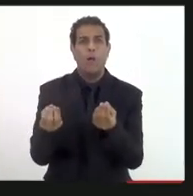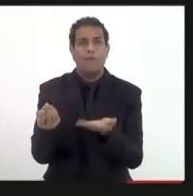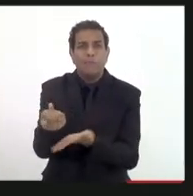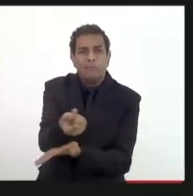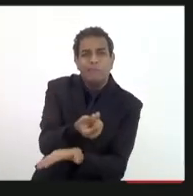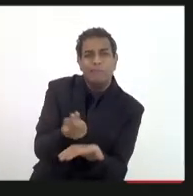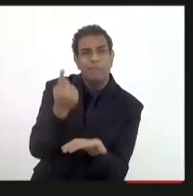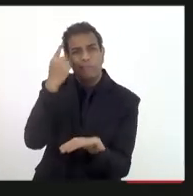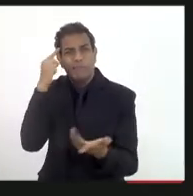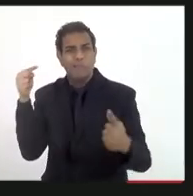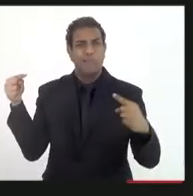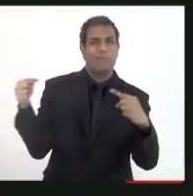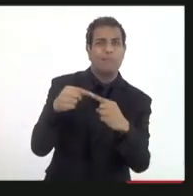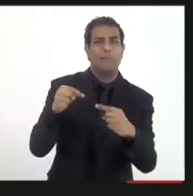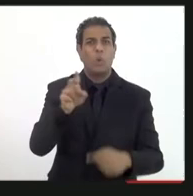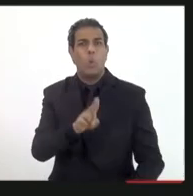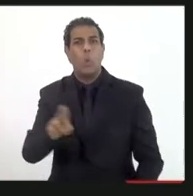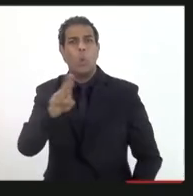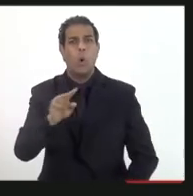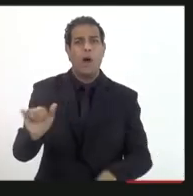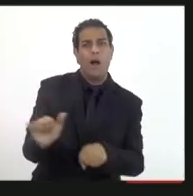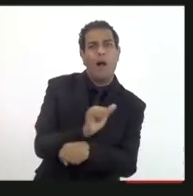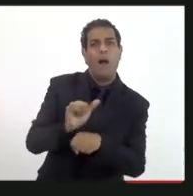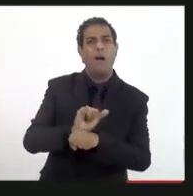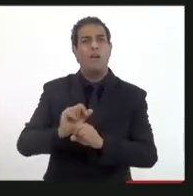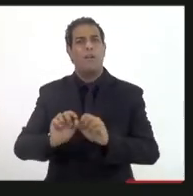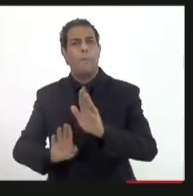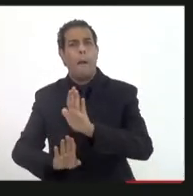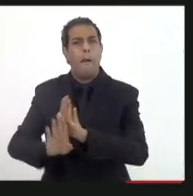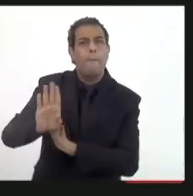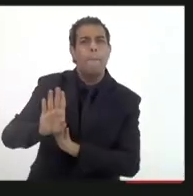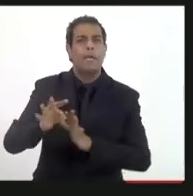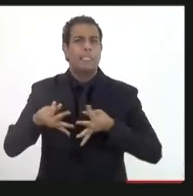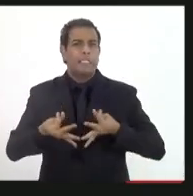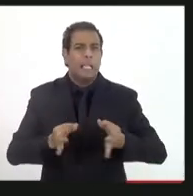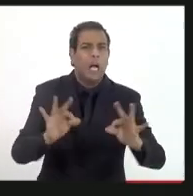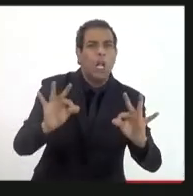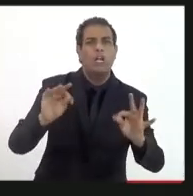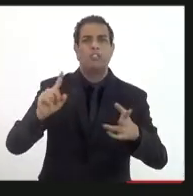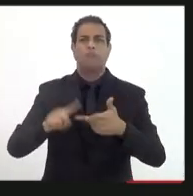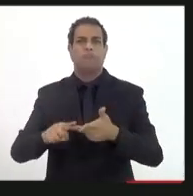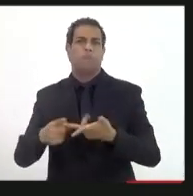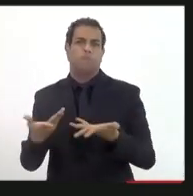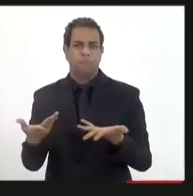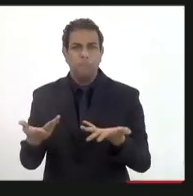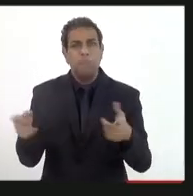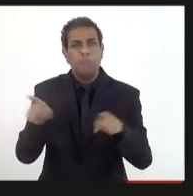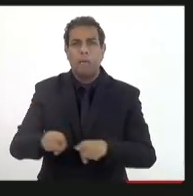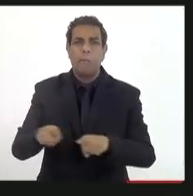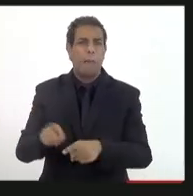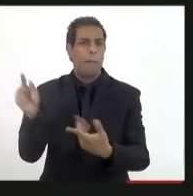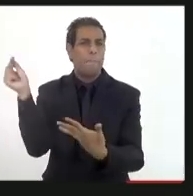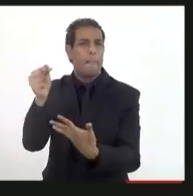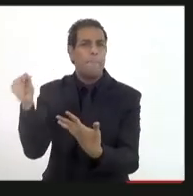com a ideia de aplicação em inovação, em tecnologia e, enfim,